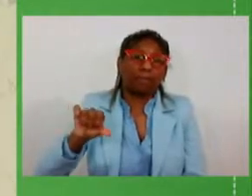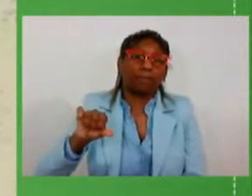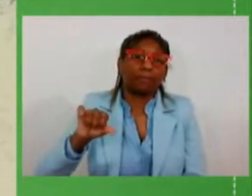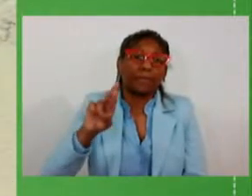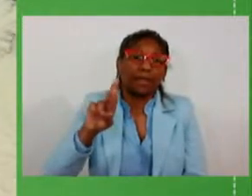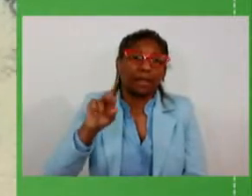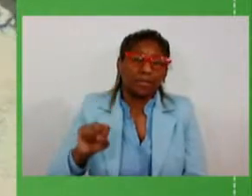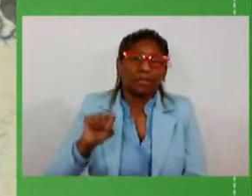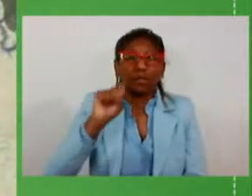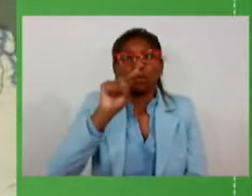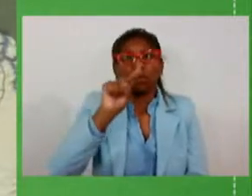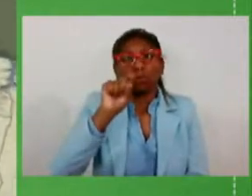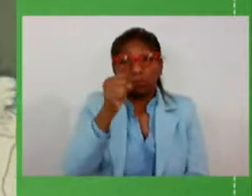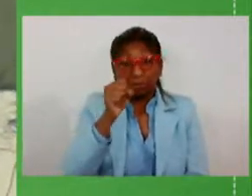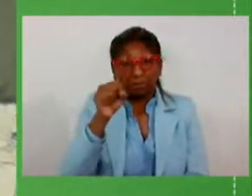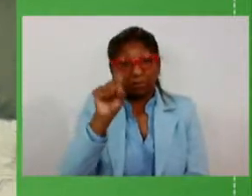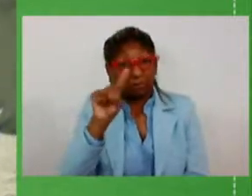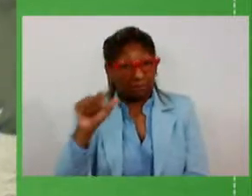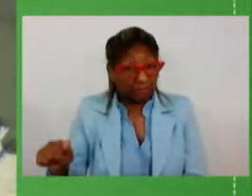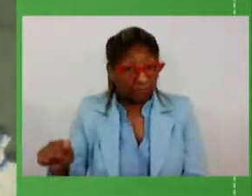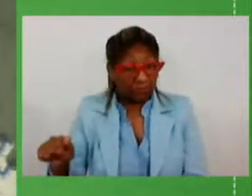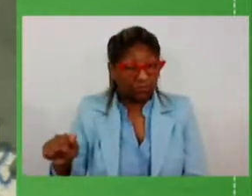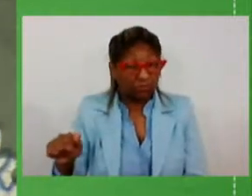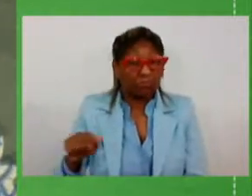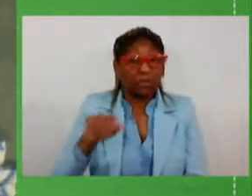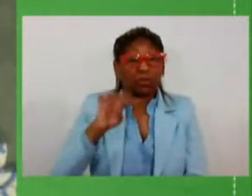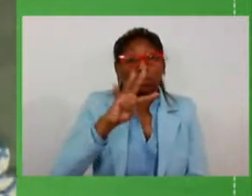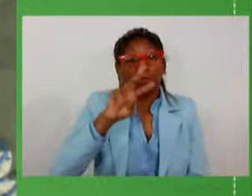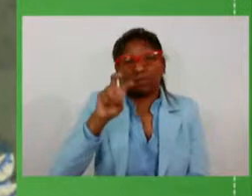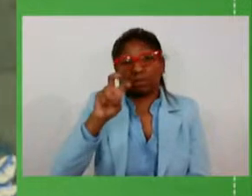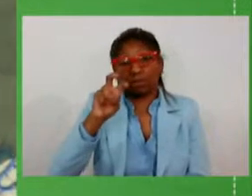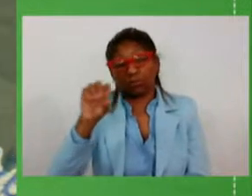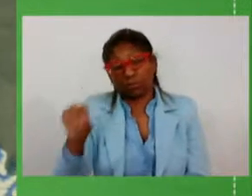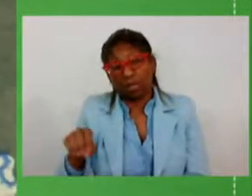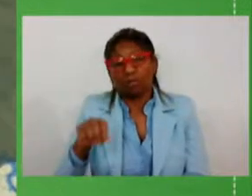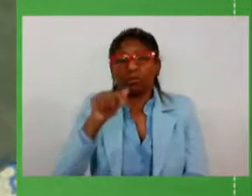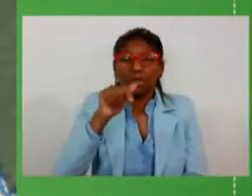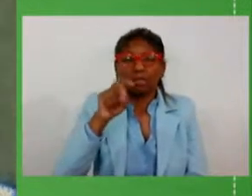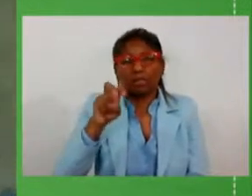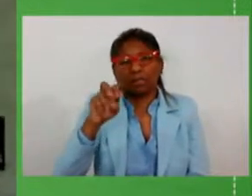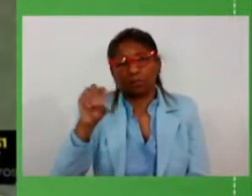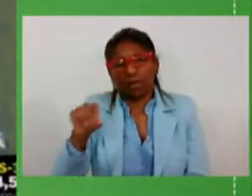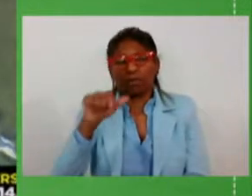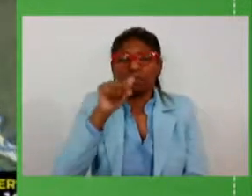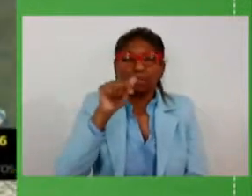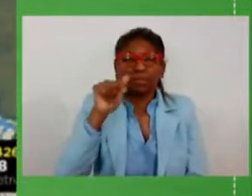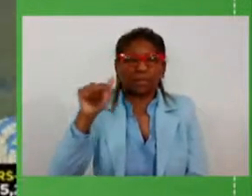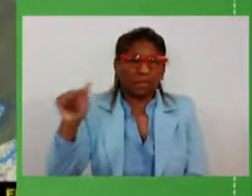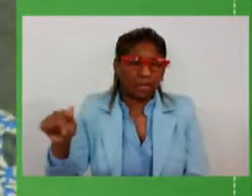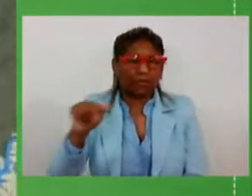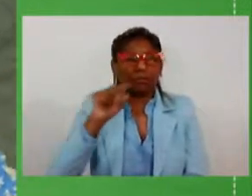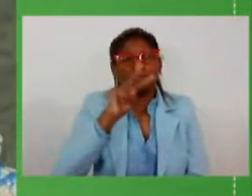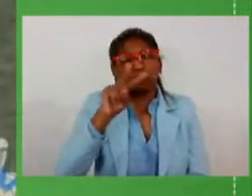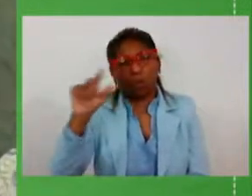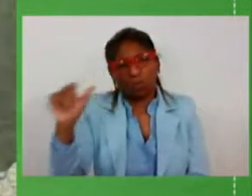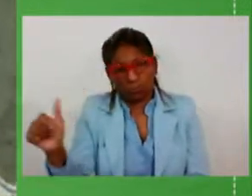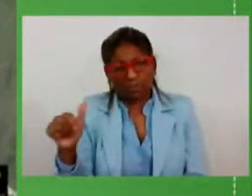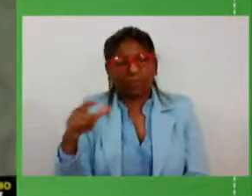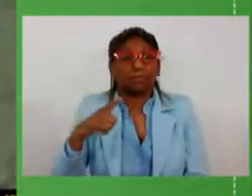817 450 475 477 211 temos